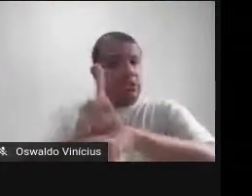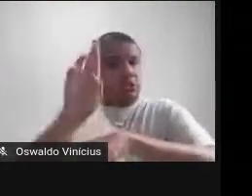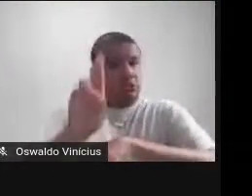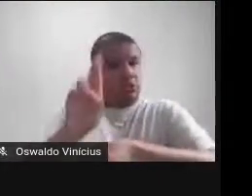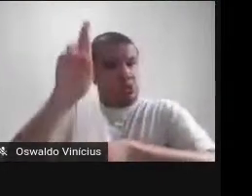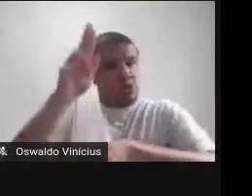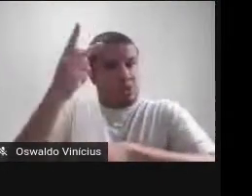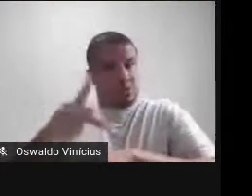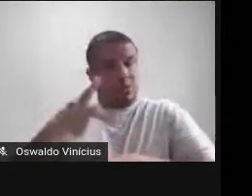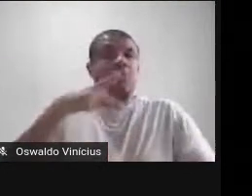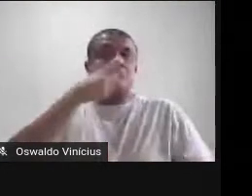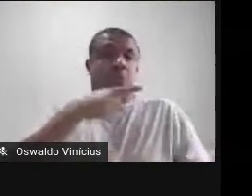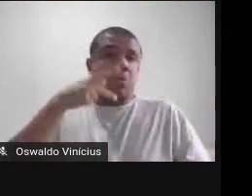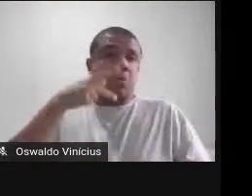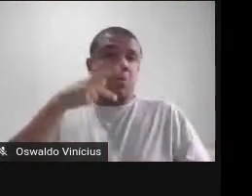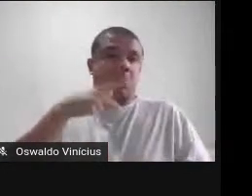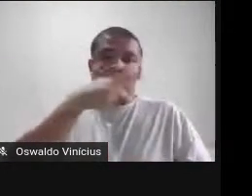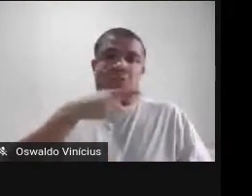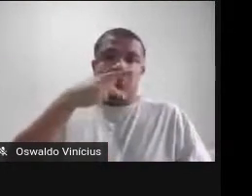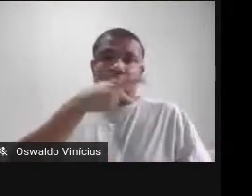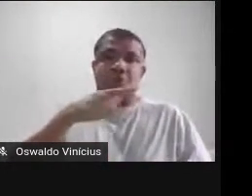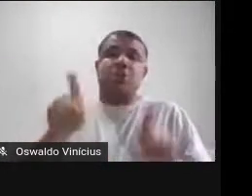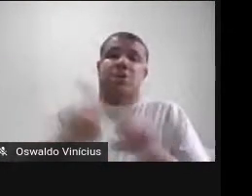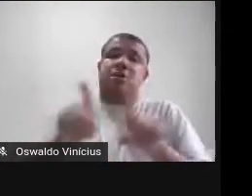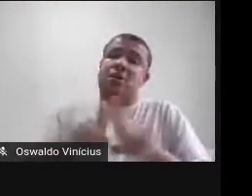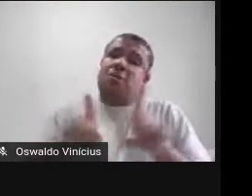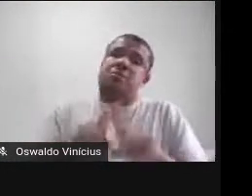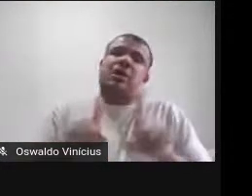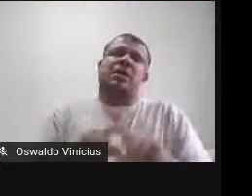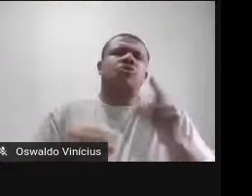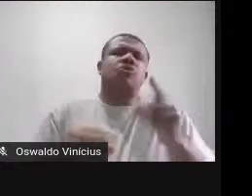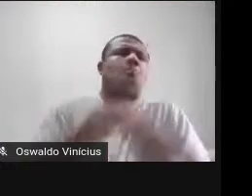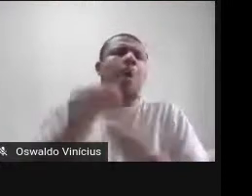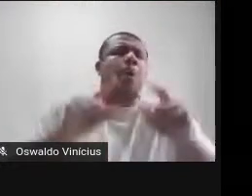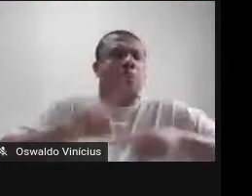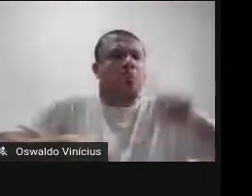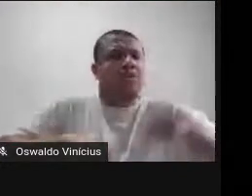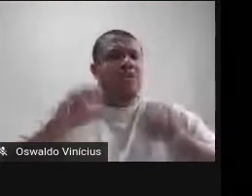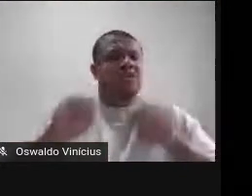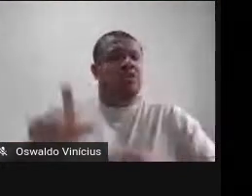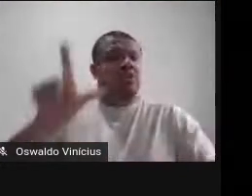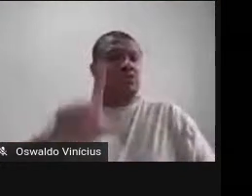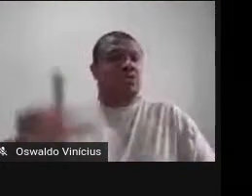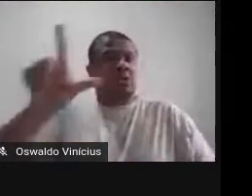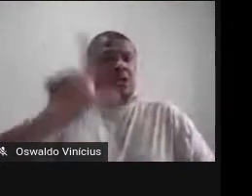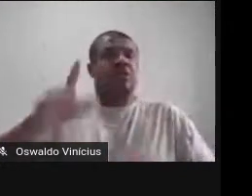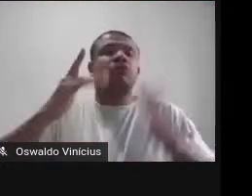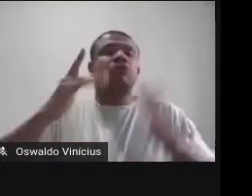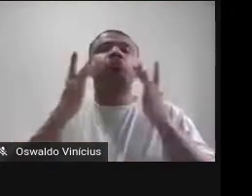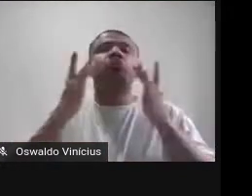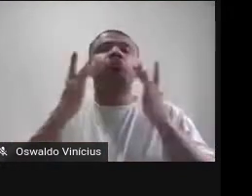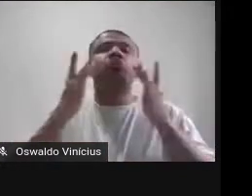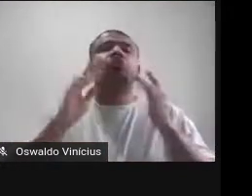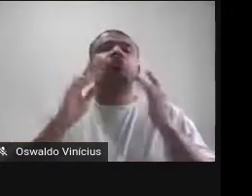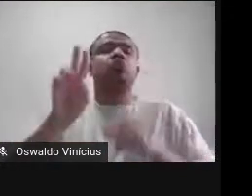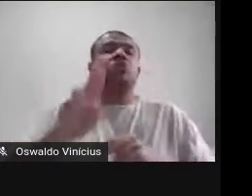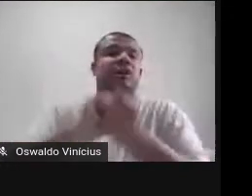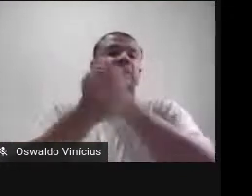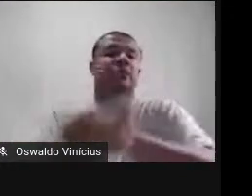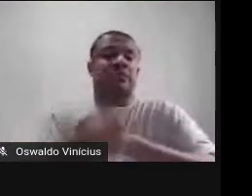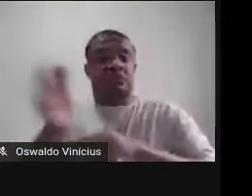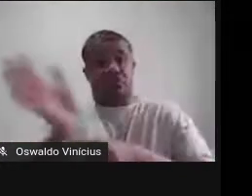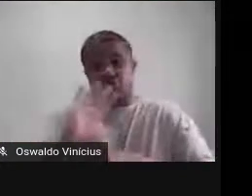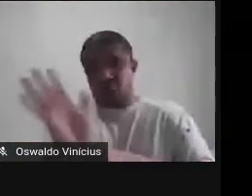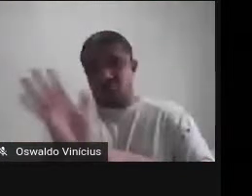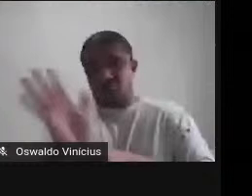buscando aprimorar as suas ferramentas para o ensino de literatura e teatro por meio de adaptações filmicas da obra